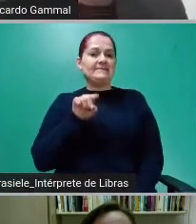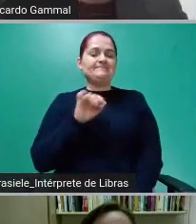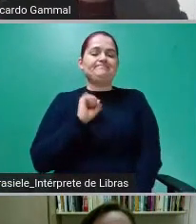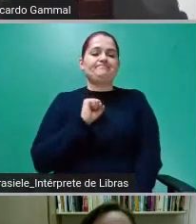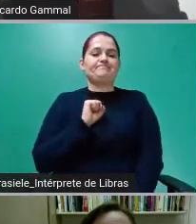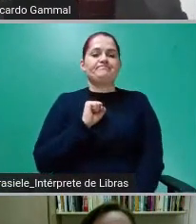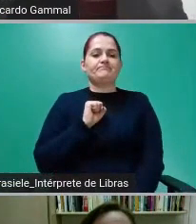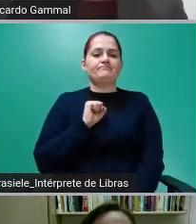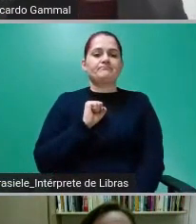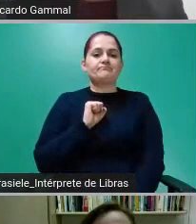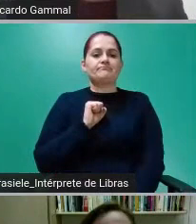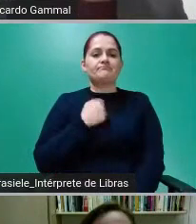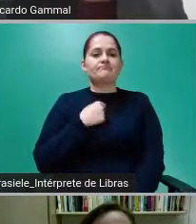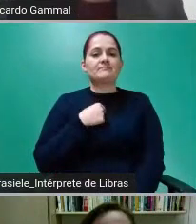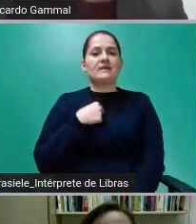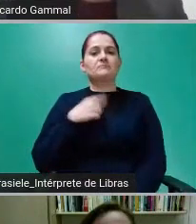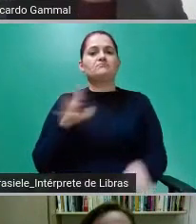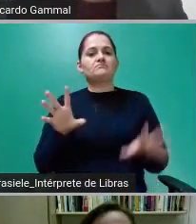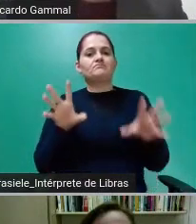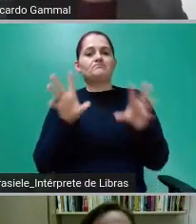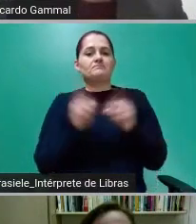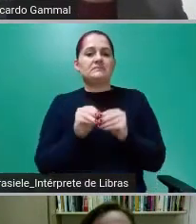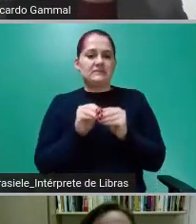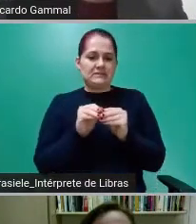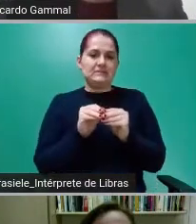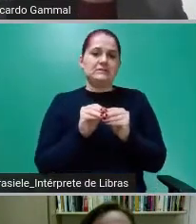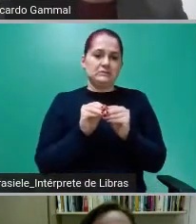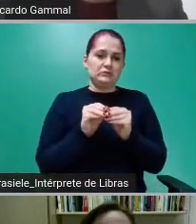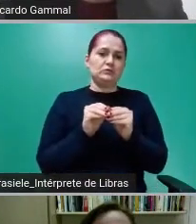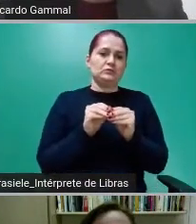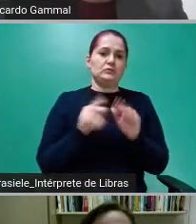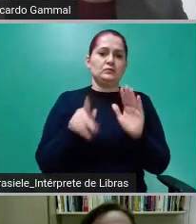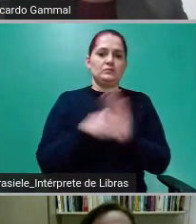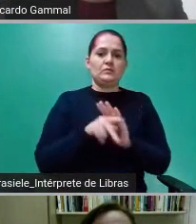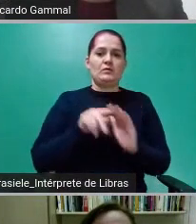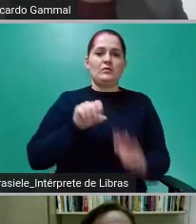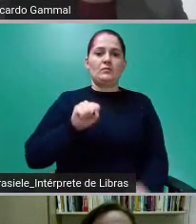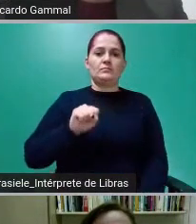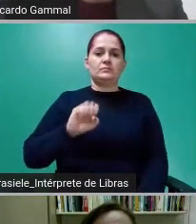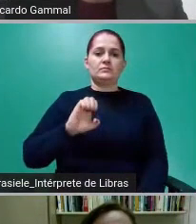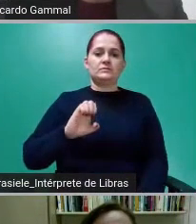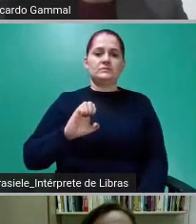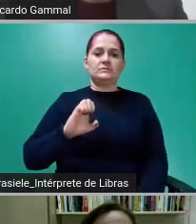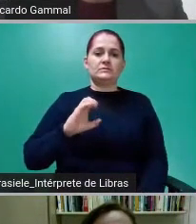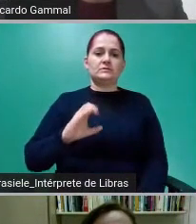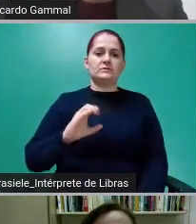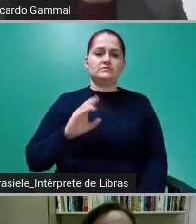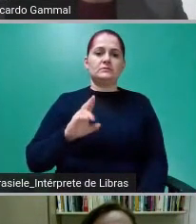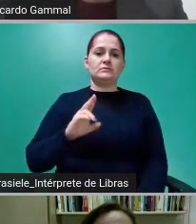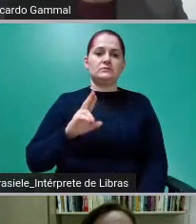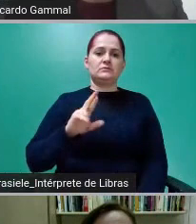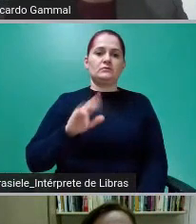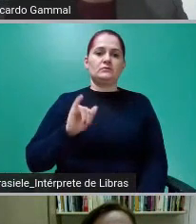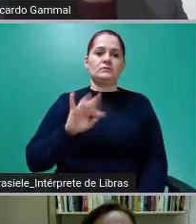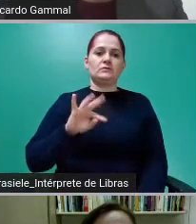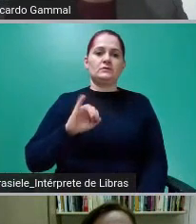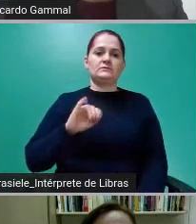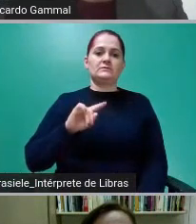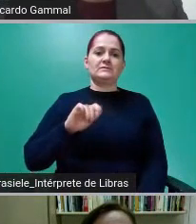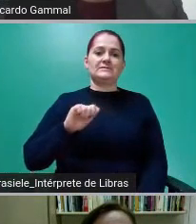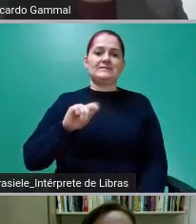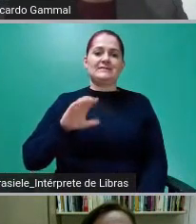eu resumo a questão da securitização a um tipo de empréstimo